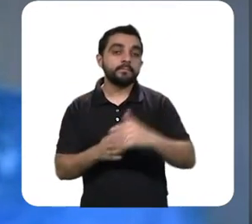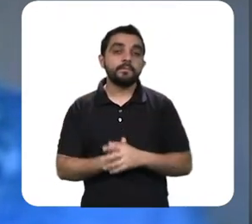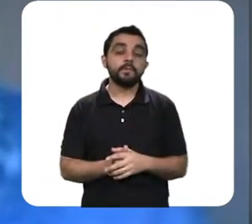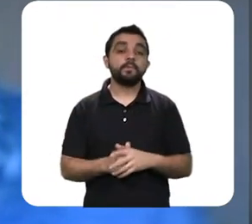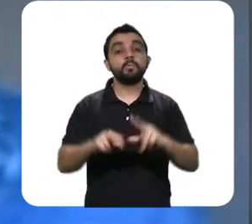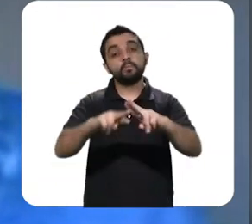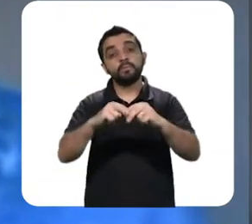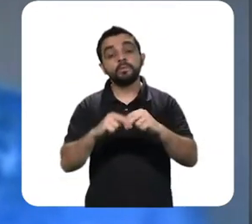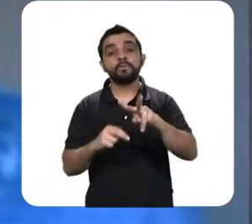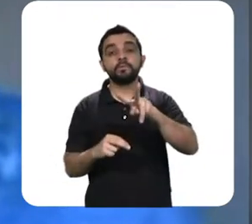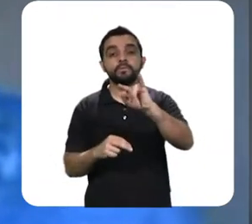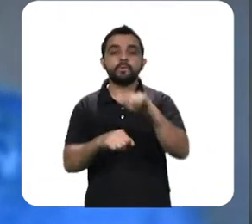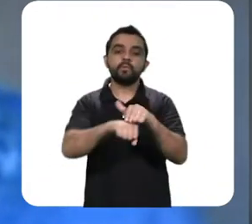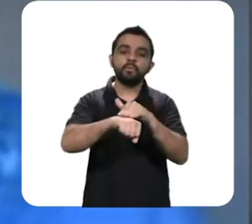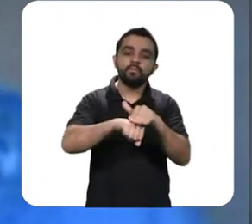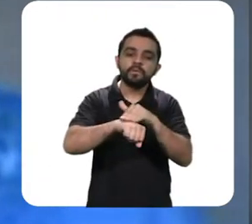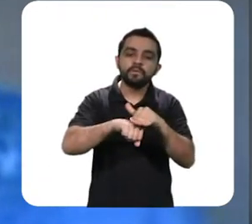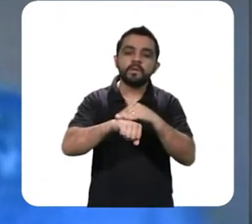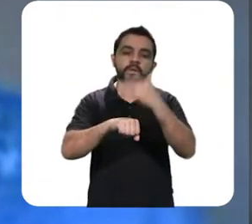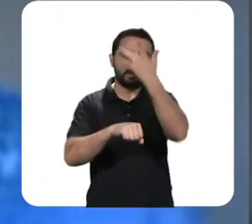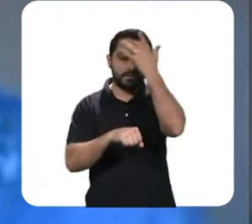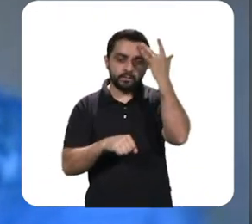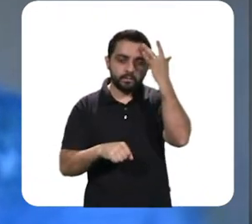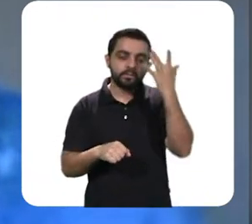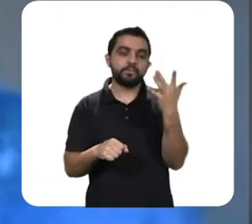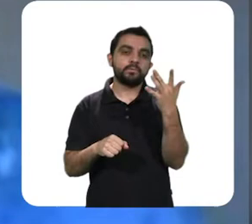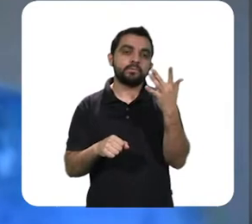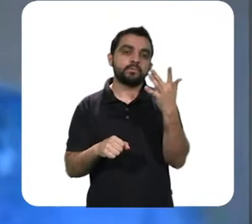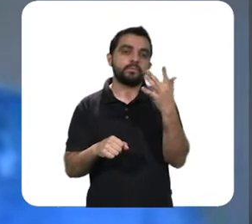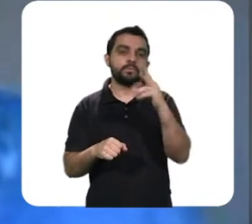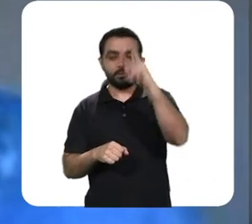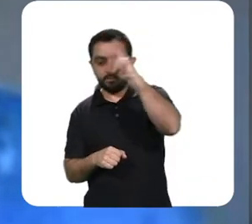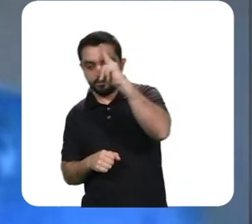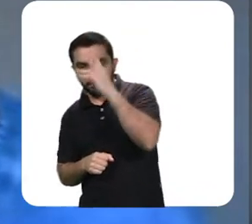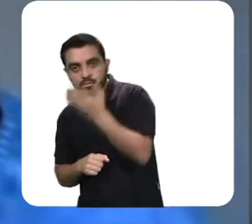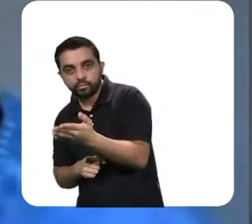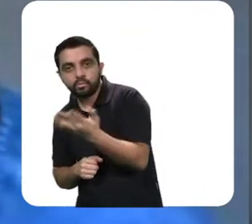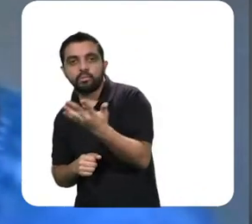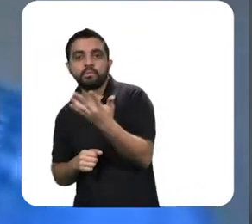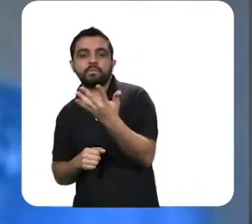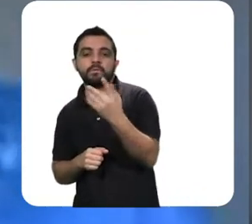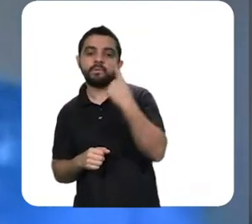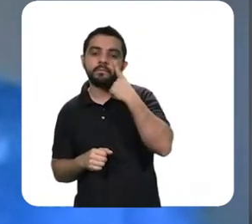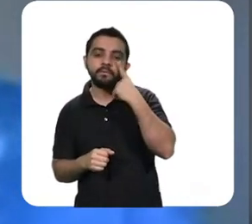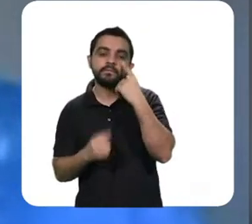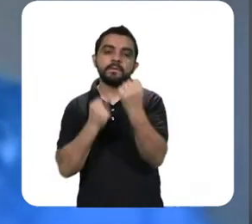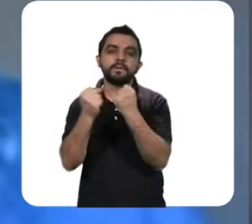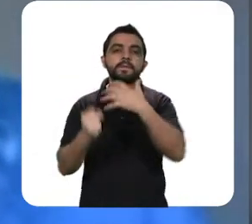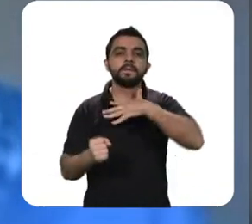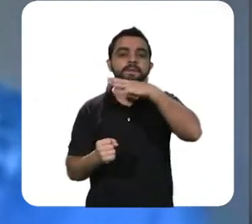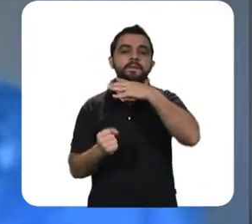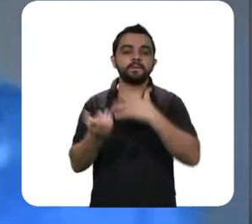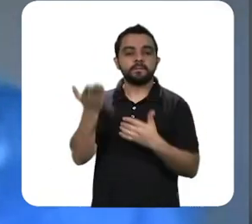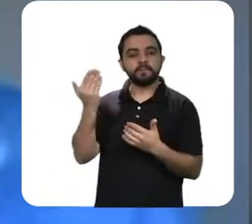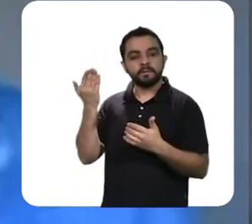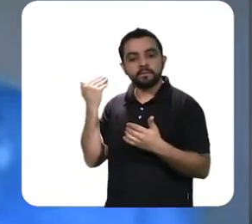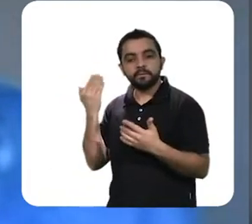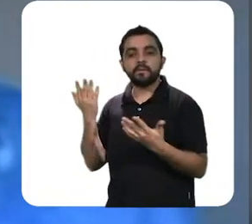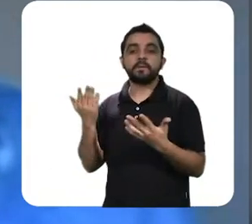Por isso, a ideia de a gente tentar fazer aí um bate-papo com o pessoal que estuda lá na história para